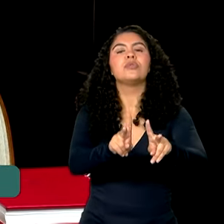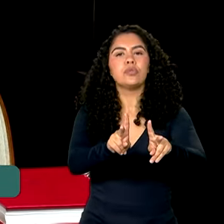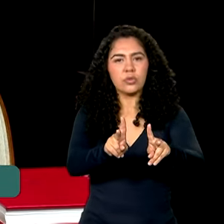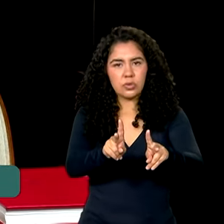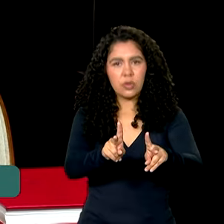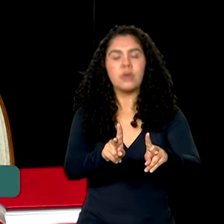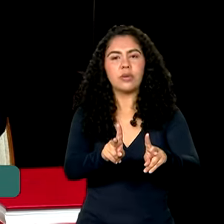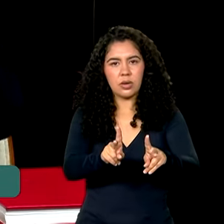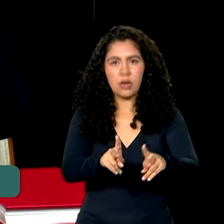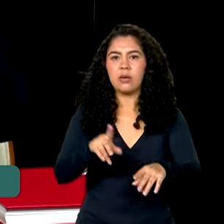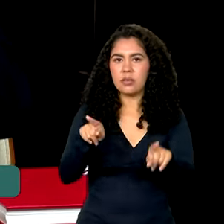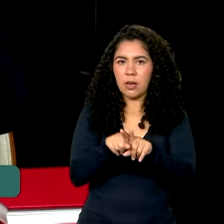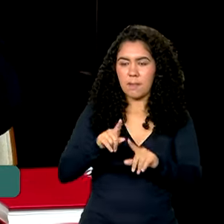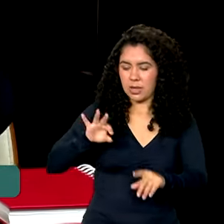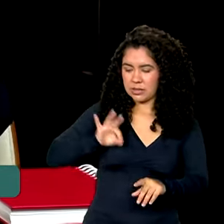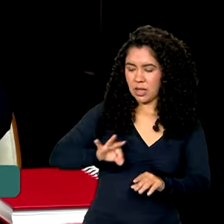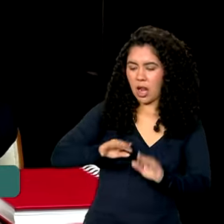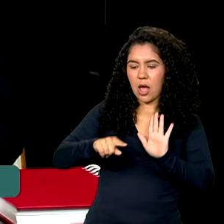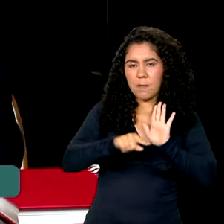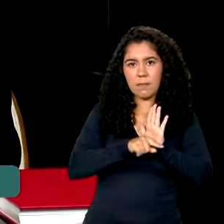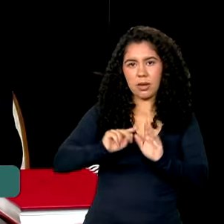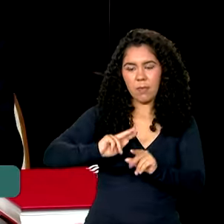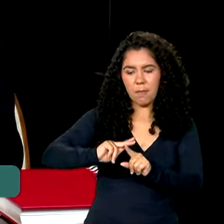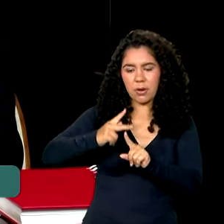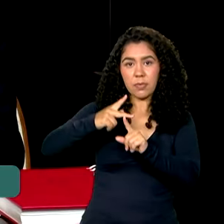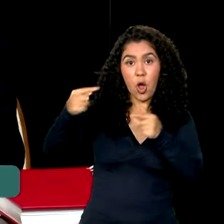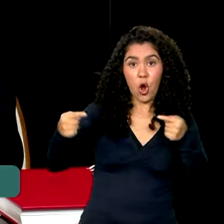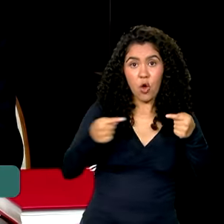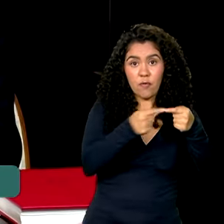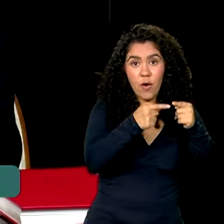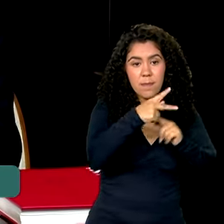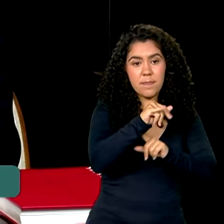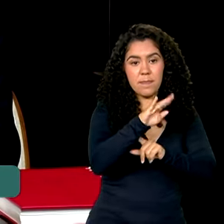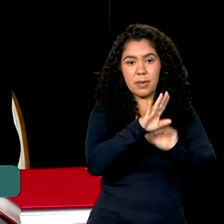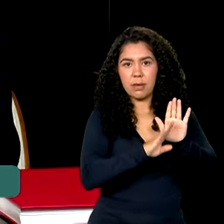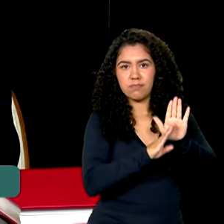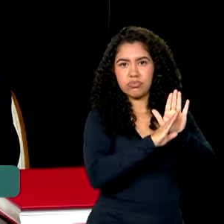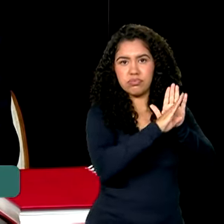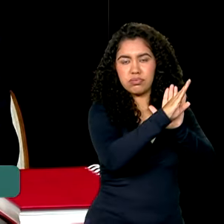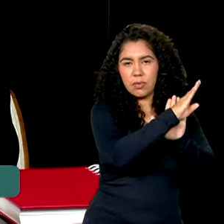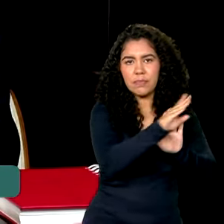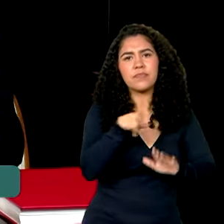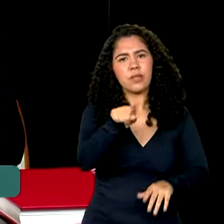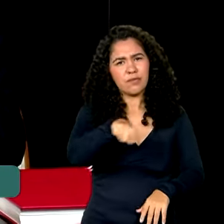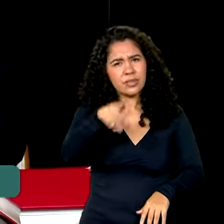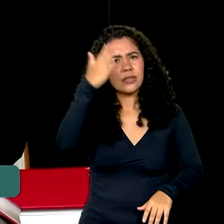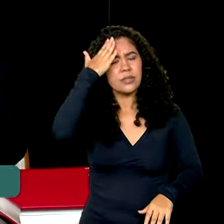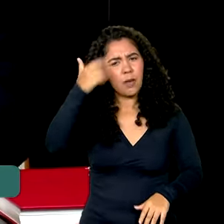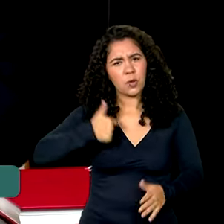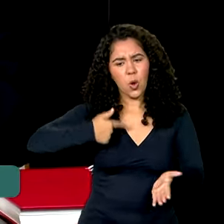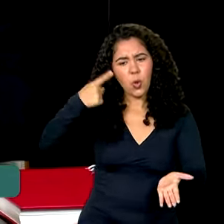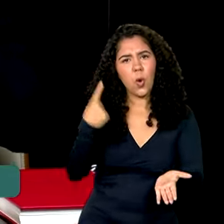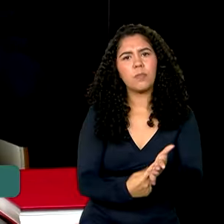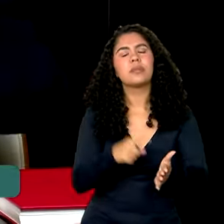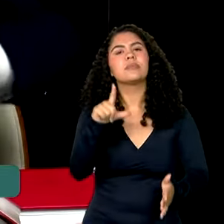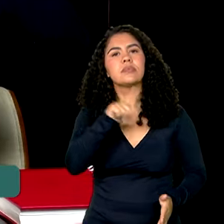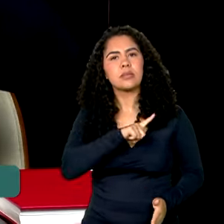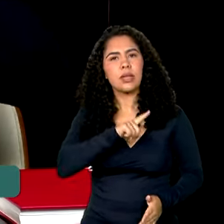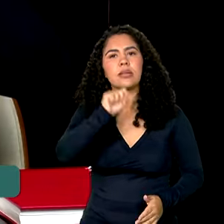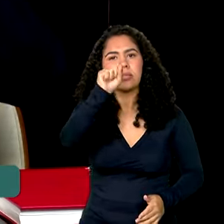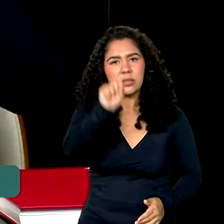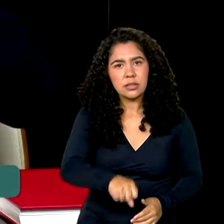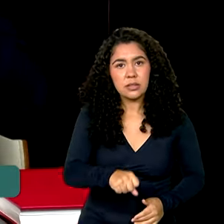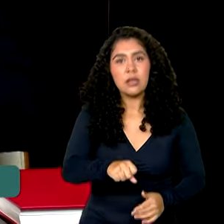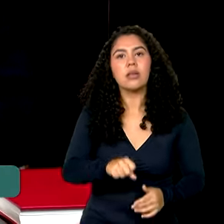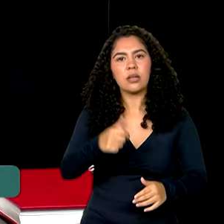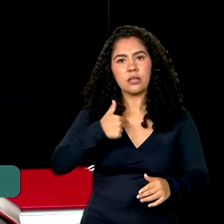o salário mínimo de acordo com o crescimento do PIB. Você sabe que eu tenho um compromisso de inventar de imposto de renda quem ganha